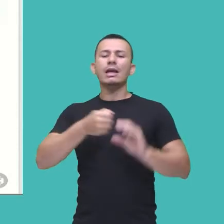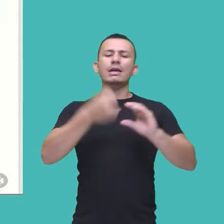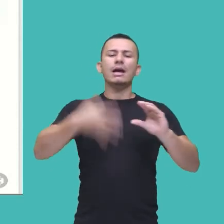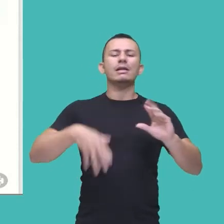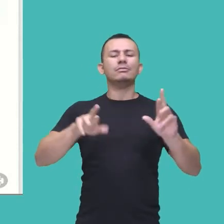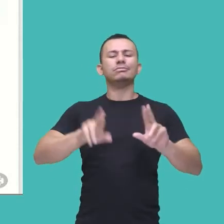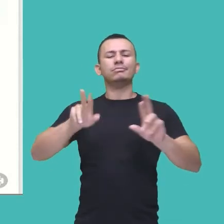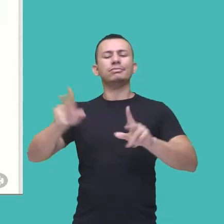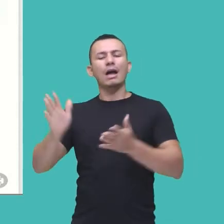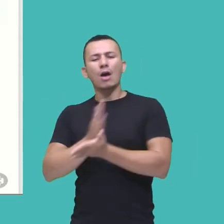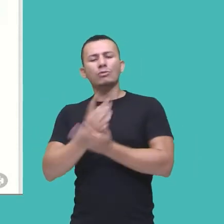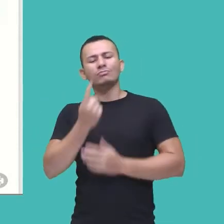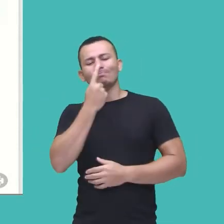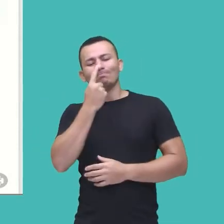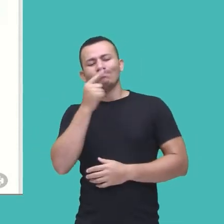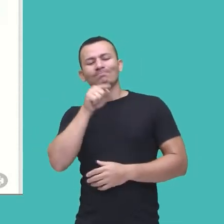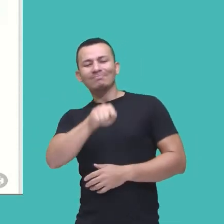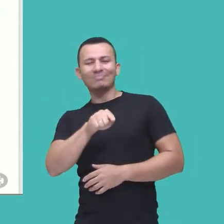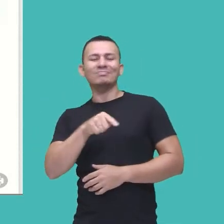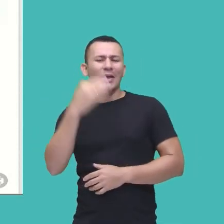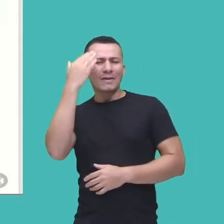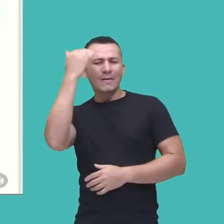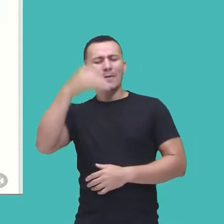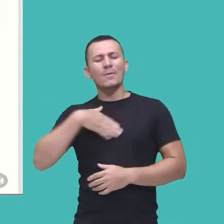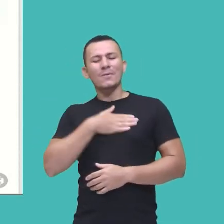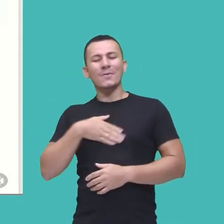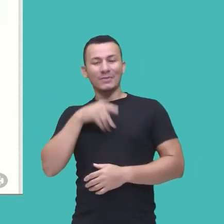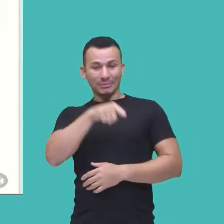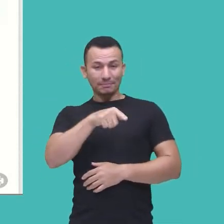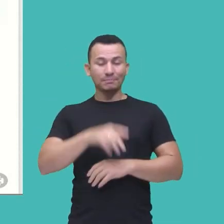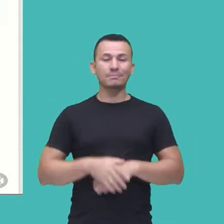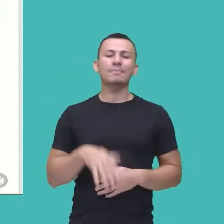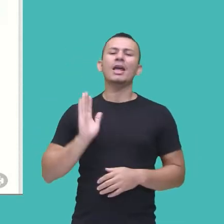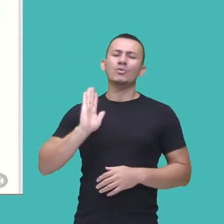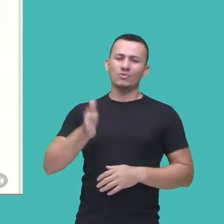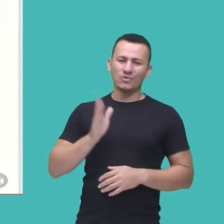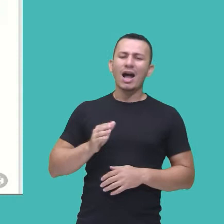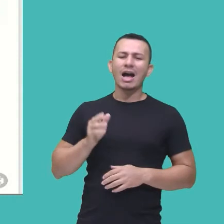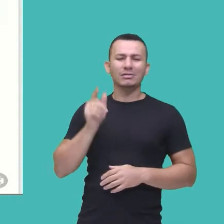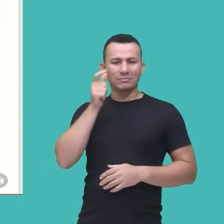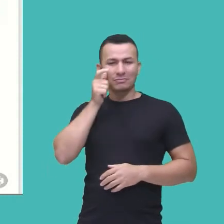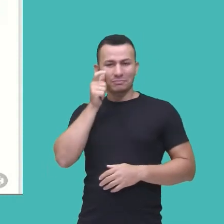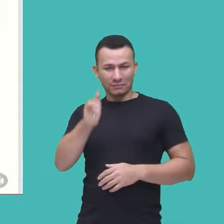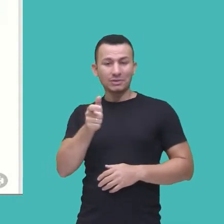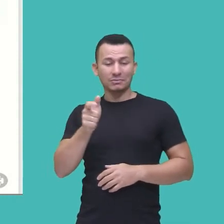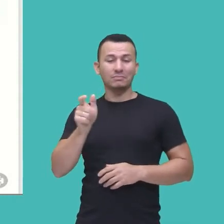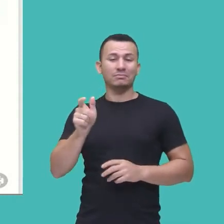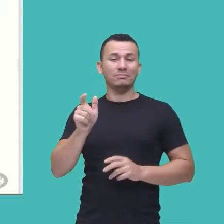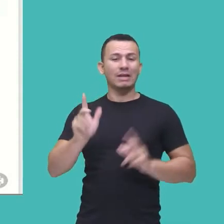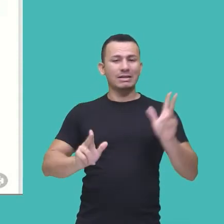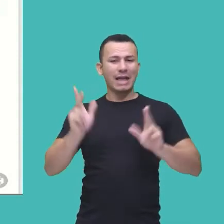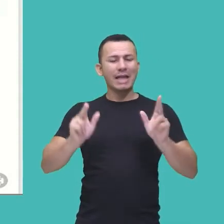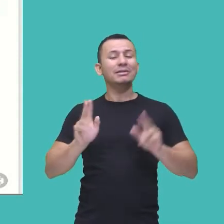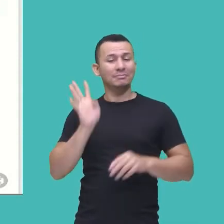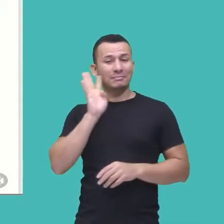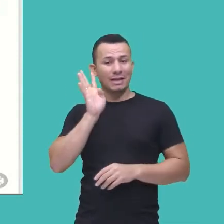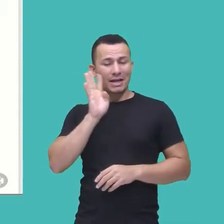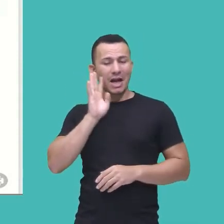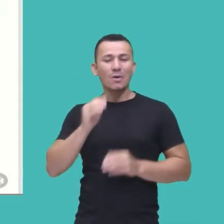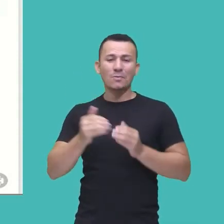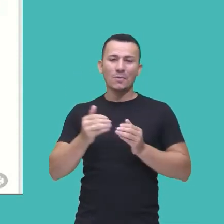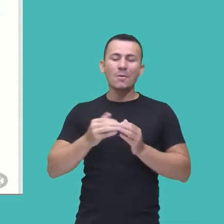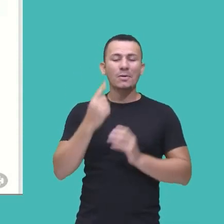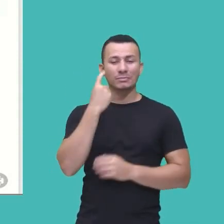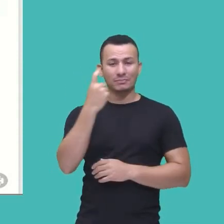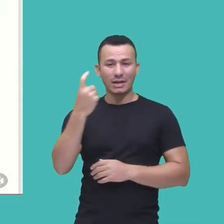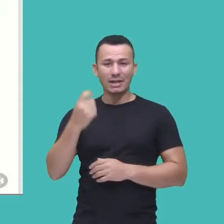gente que se identifica bastante, é super fã, eu já assisti a série, achei também super legal, é bem interessante, tenho mais afinidade por